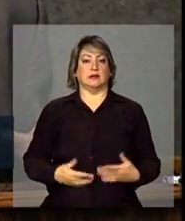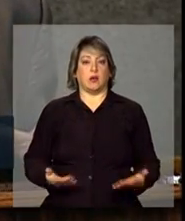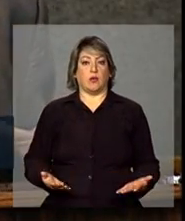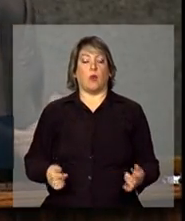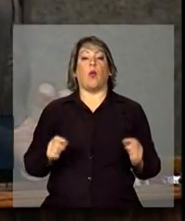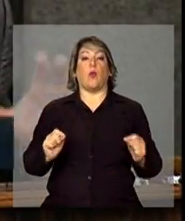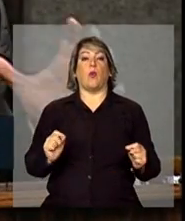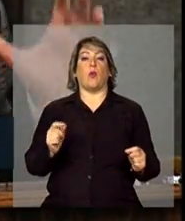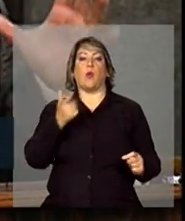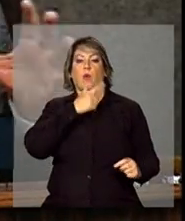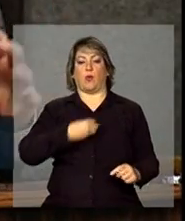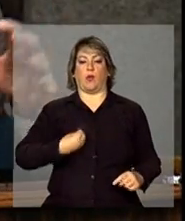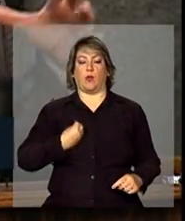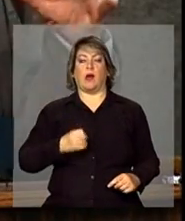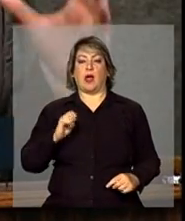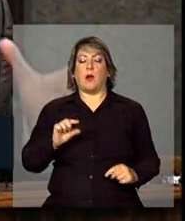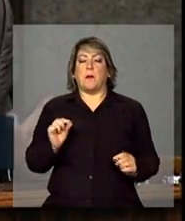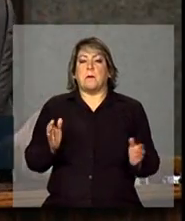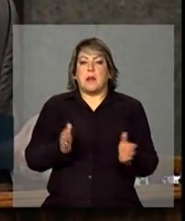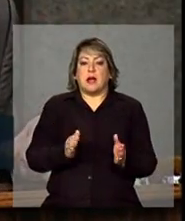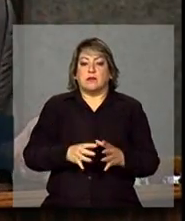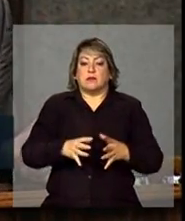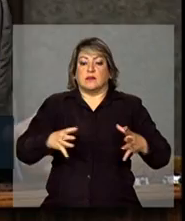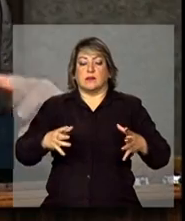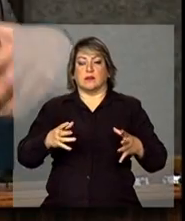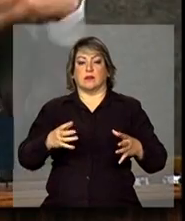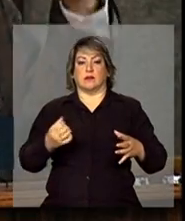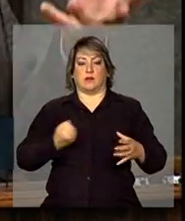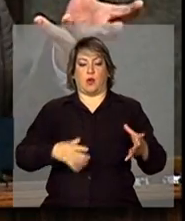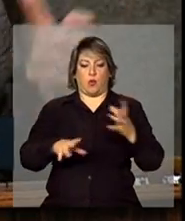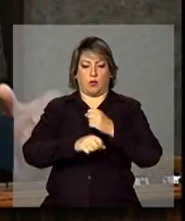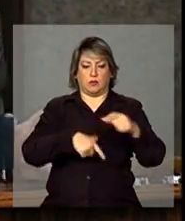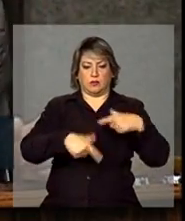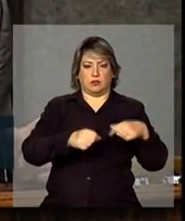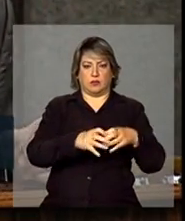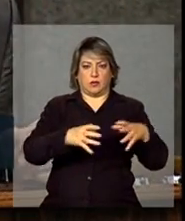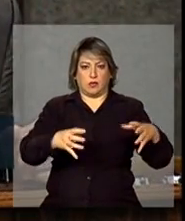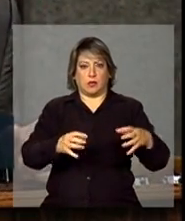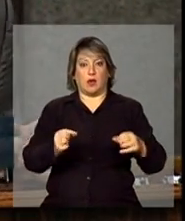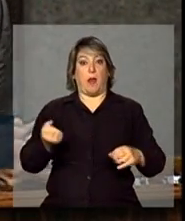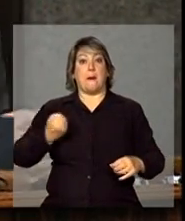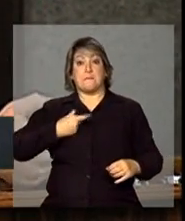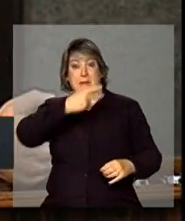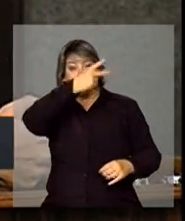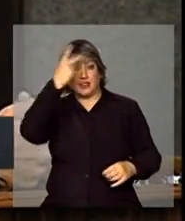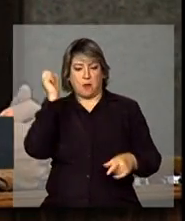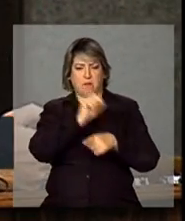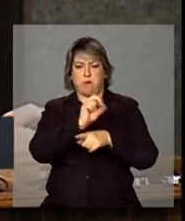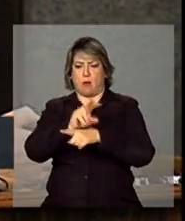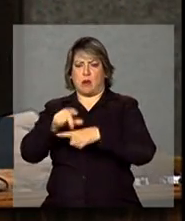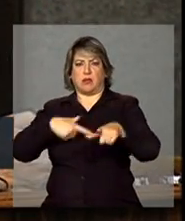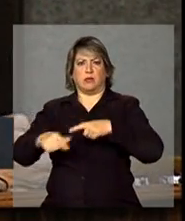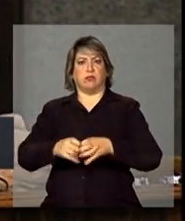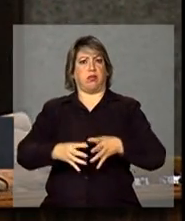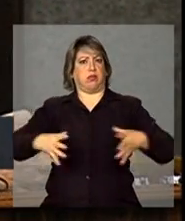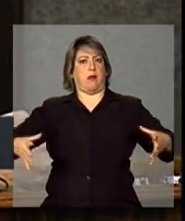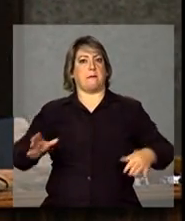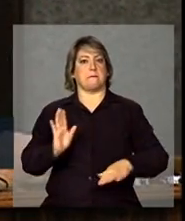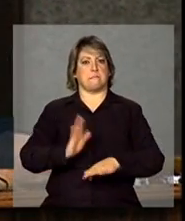aconteceu foi um pequeno crescimento do número de empreendimentos com o aumento do número de trabalhadores que eles contratam.